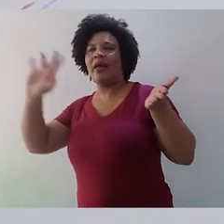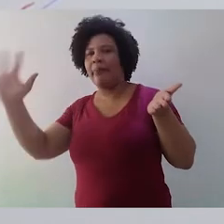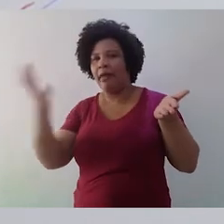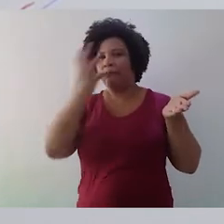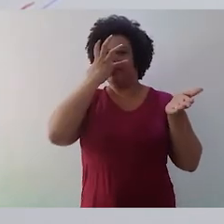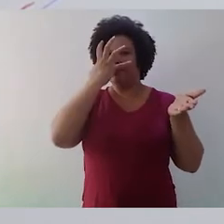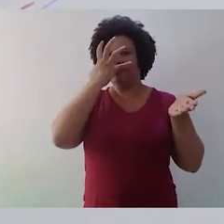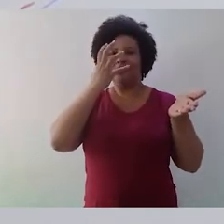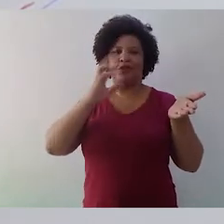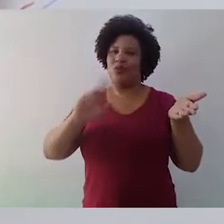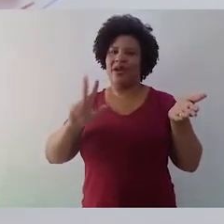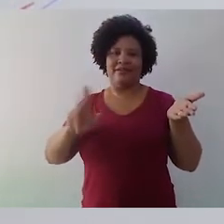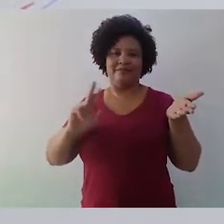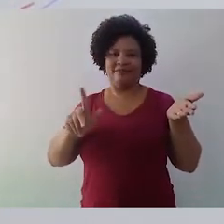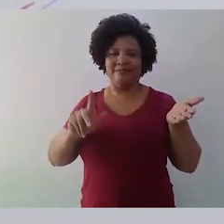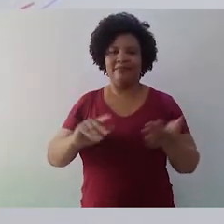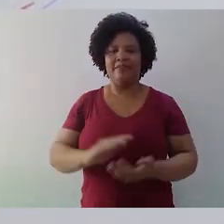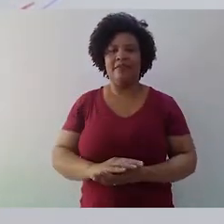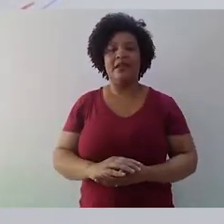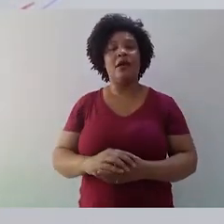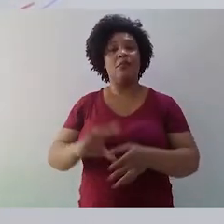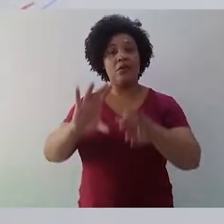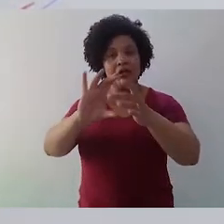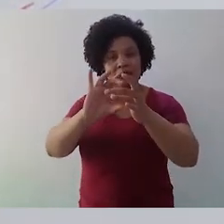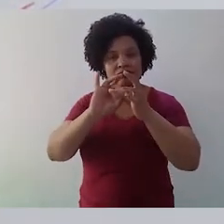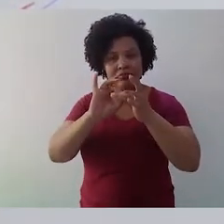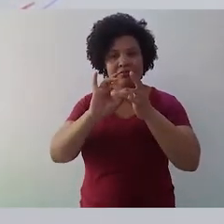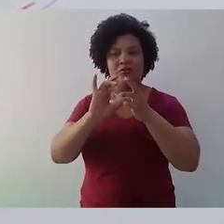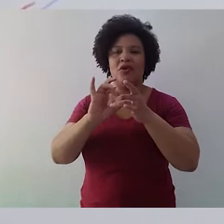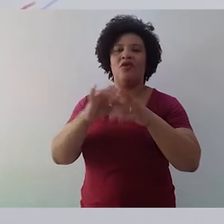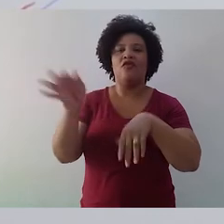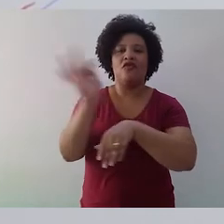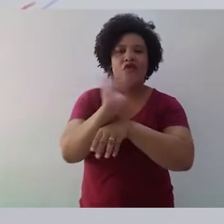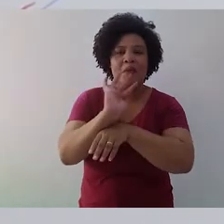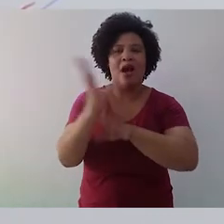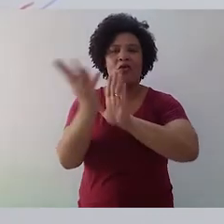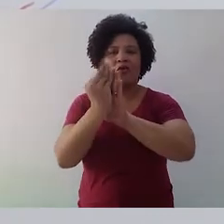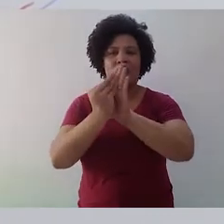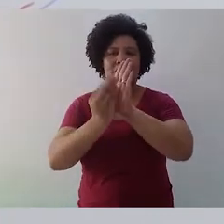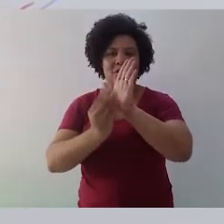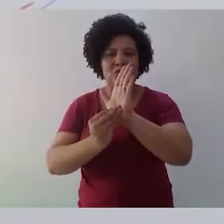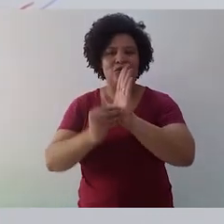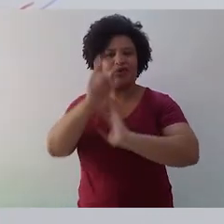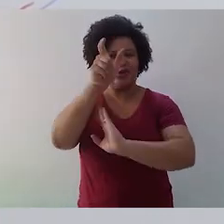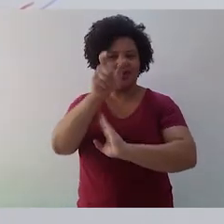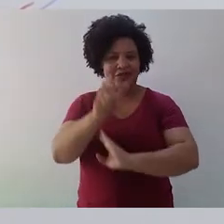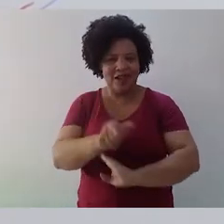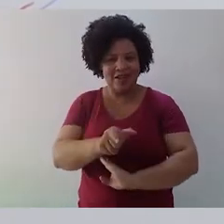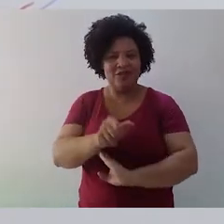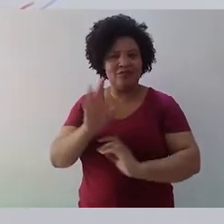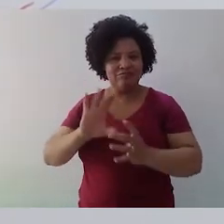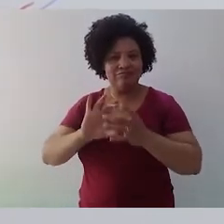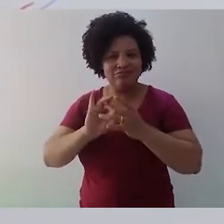não é. Ora, é da integração entre aspectos formais, aspectos de conteúdo e aspectos de sujeito que se